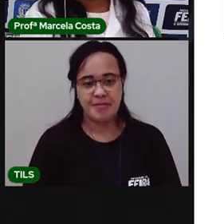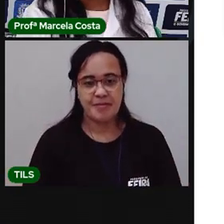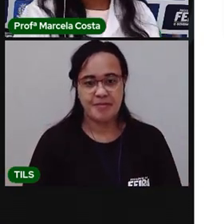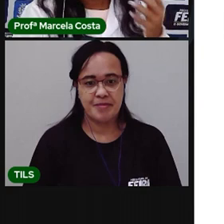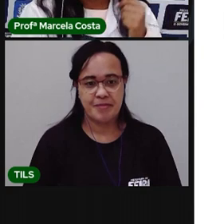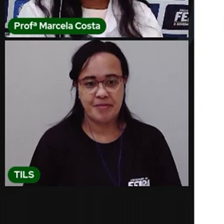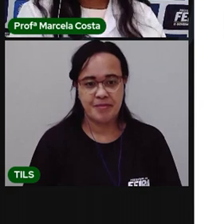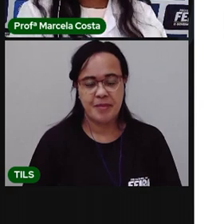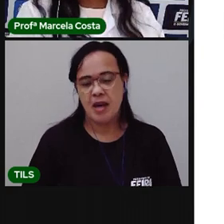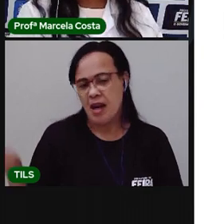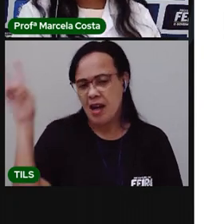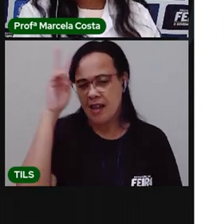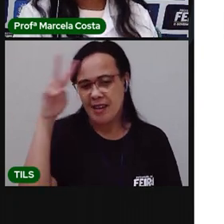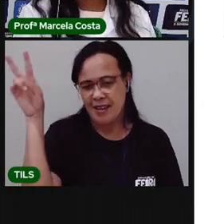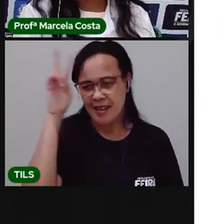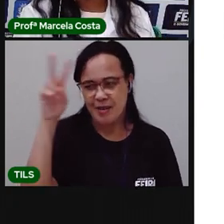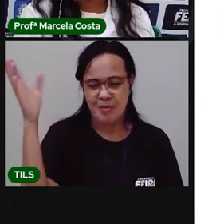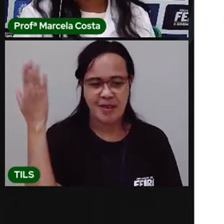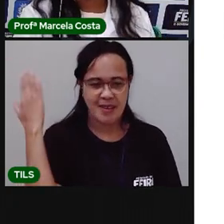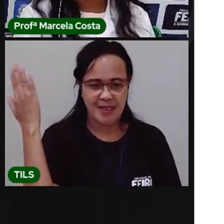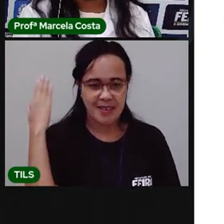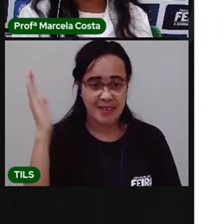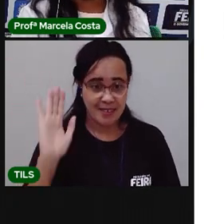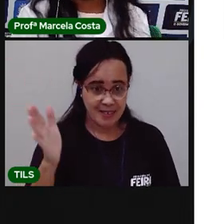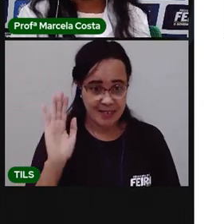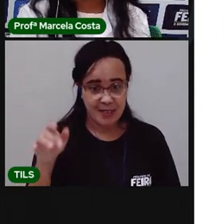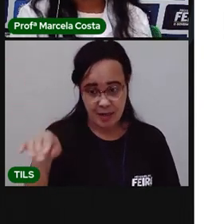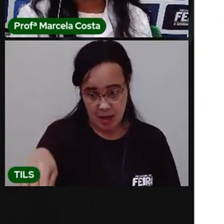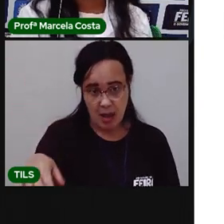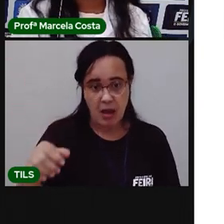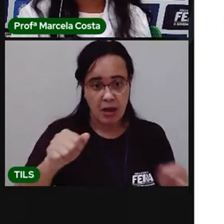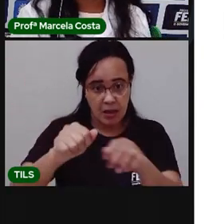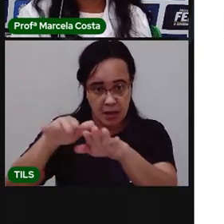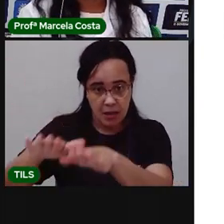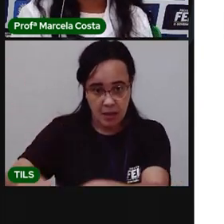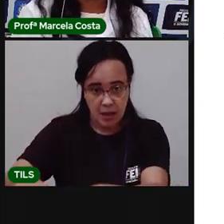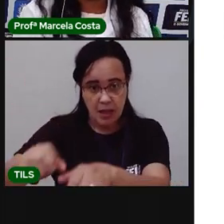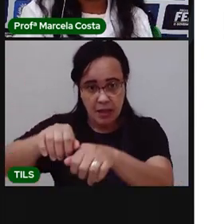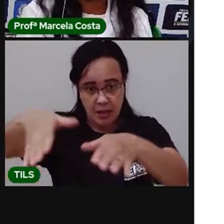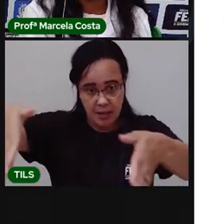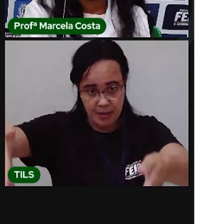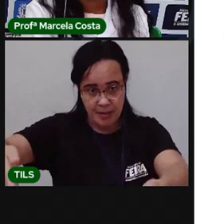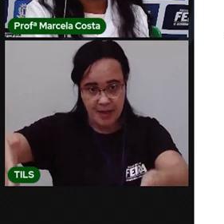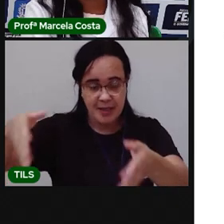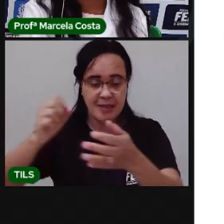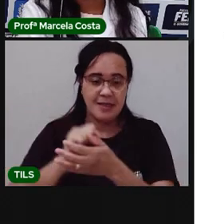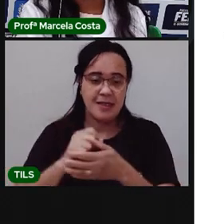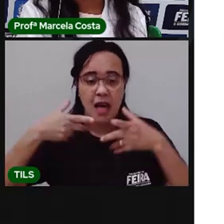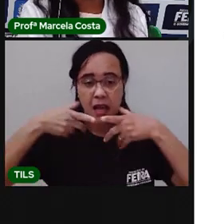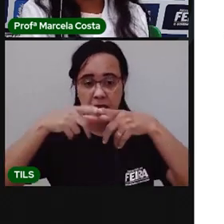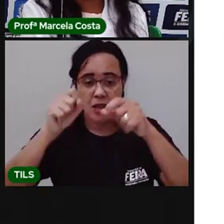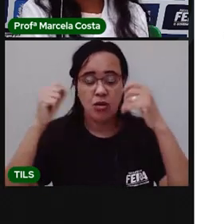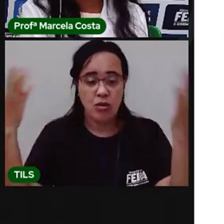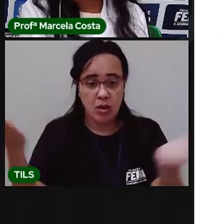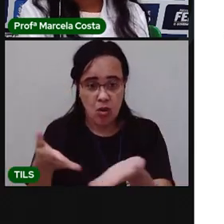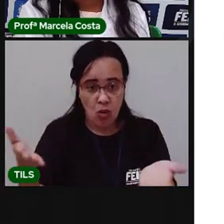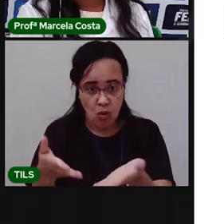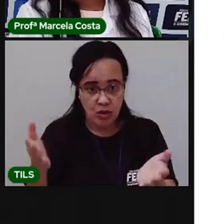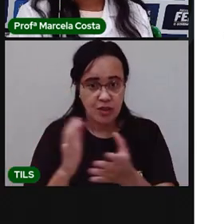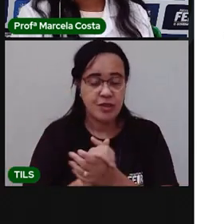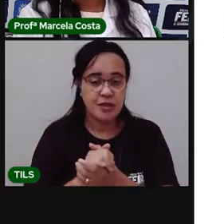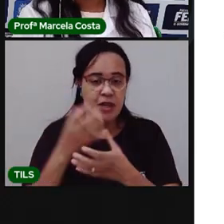Lembra aquela atividade que eu pedi para você já deixar ela separada aí? Atividade de linguagem de hoje. Narração na cantiga.